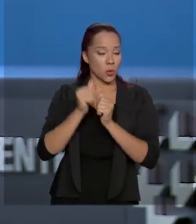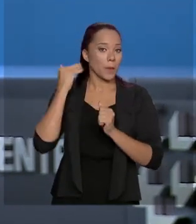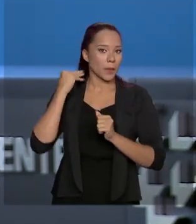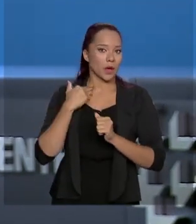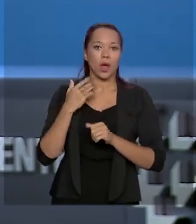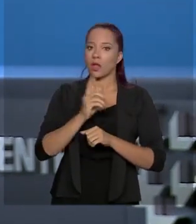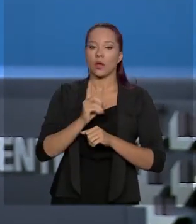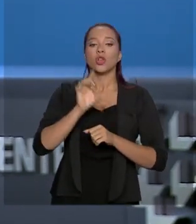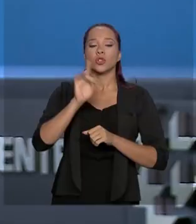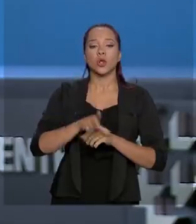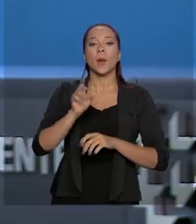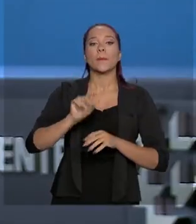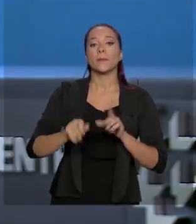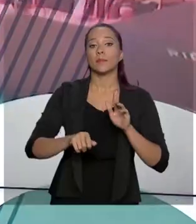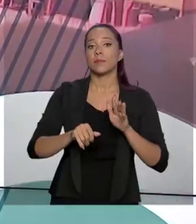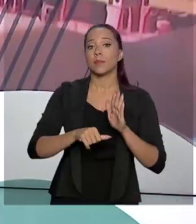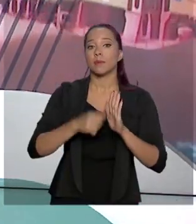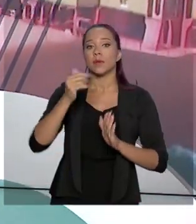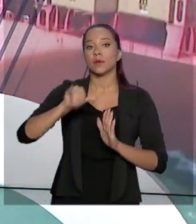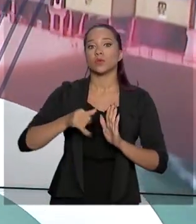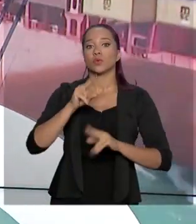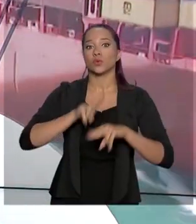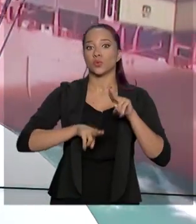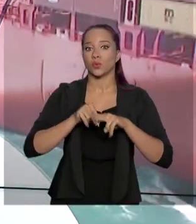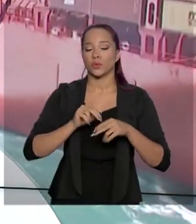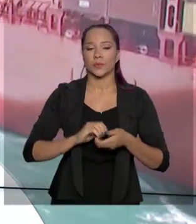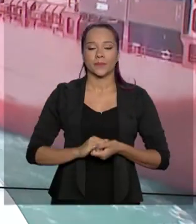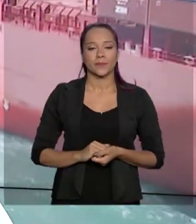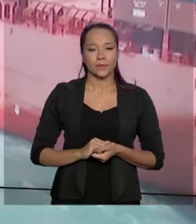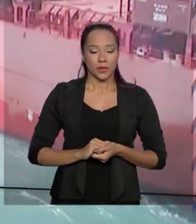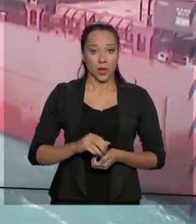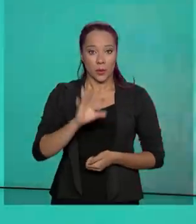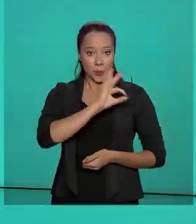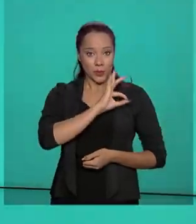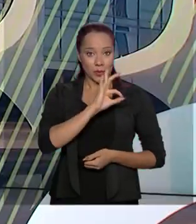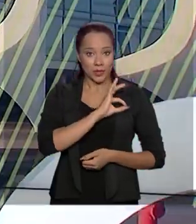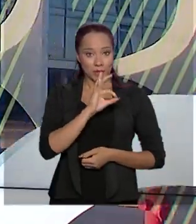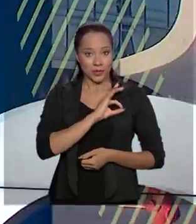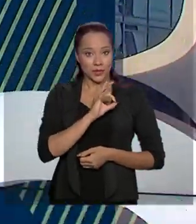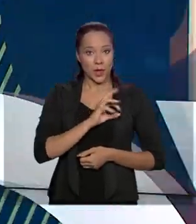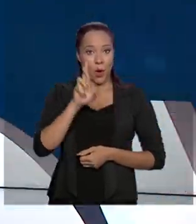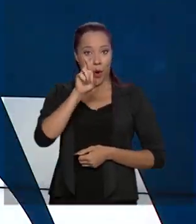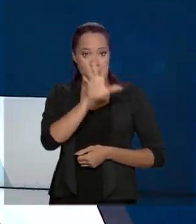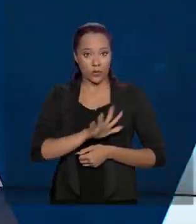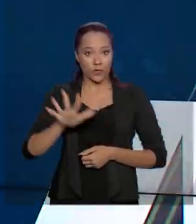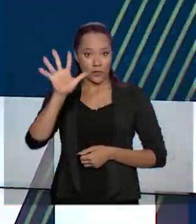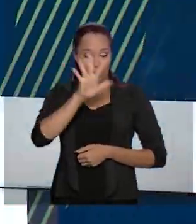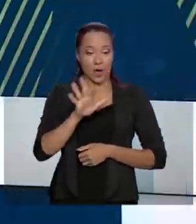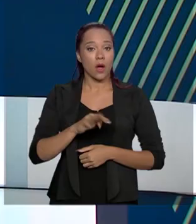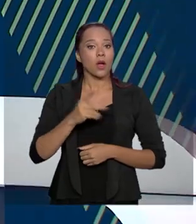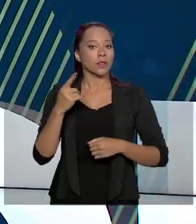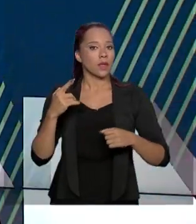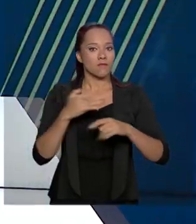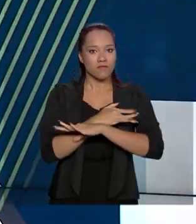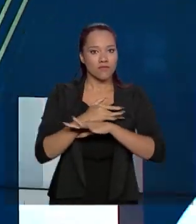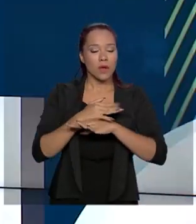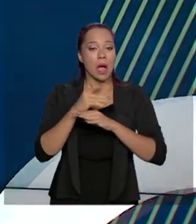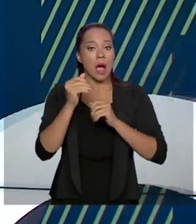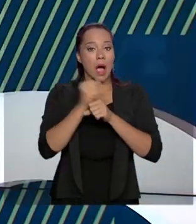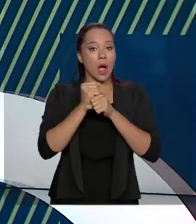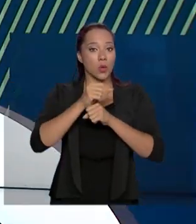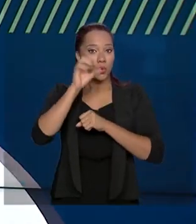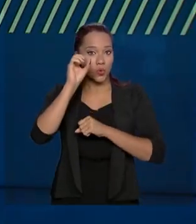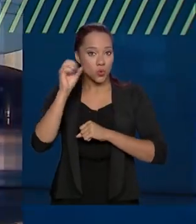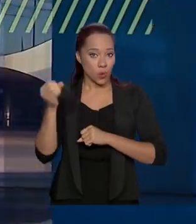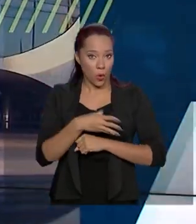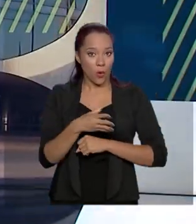aí só a partir de 1º de junho. A Polícia Rodoviária Federal encerrou a operação Ano Novo com redução